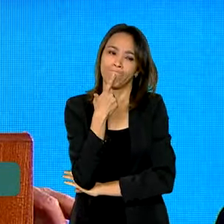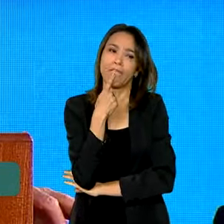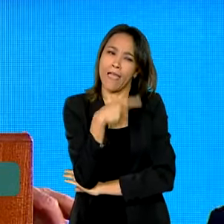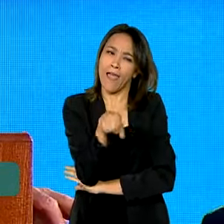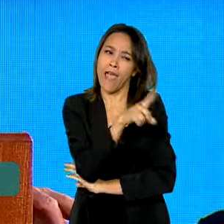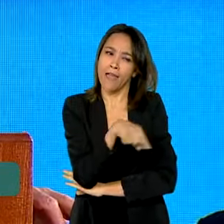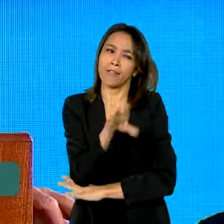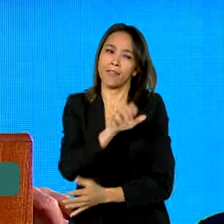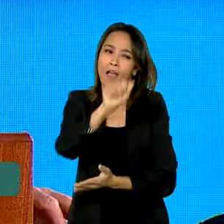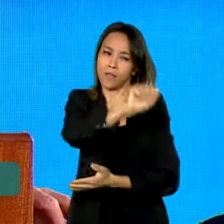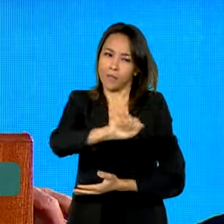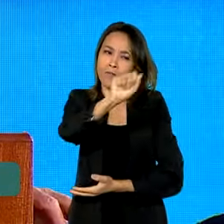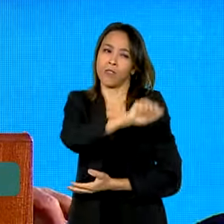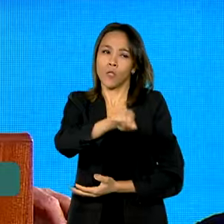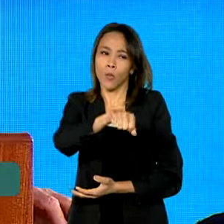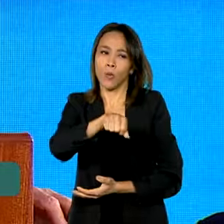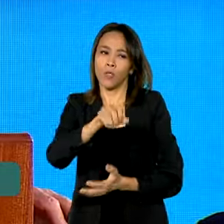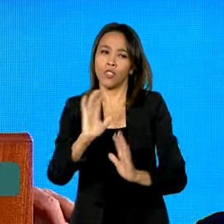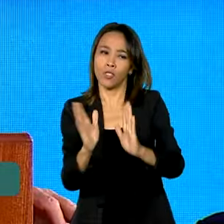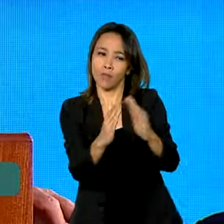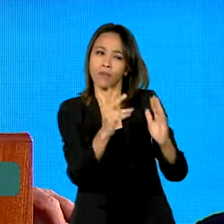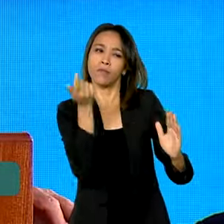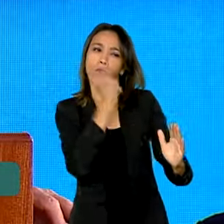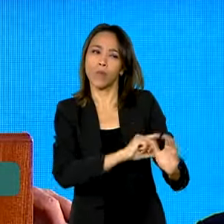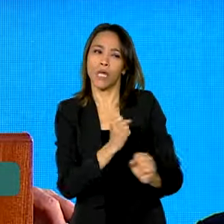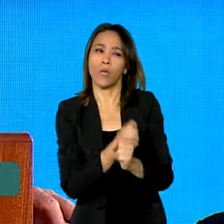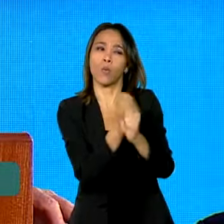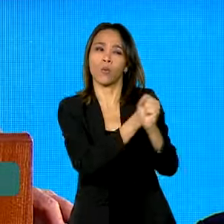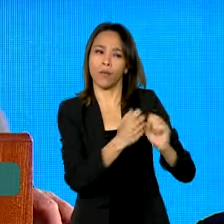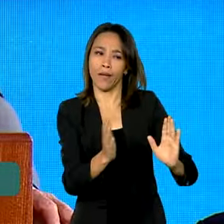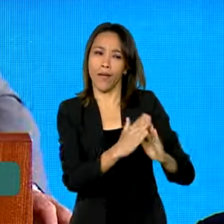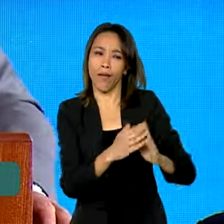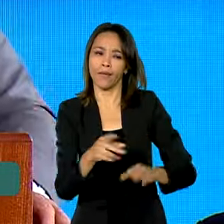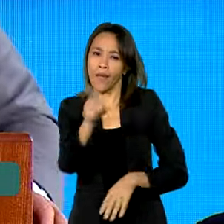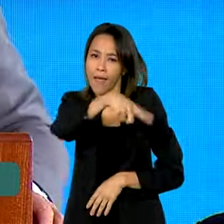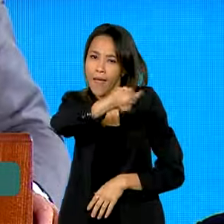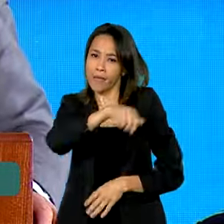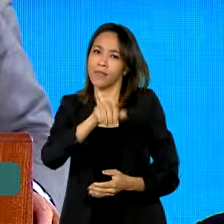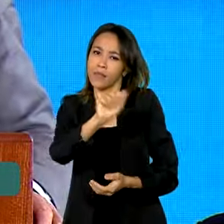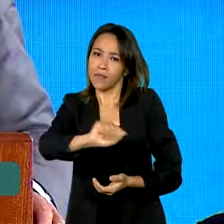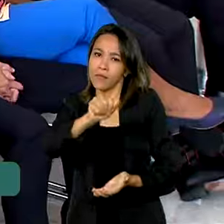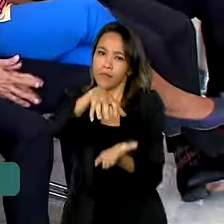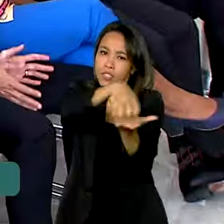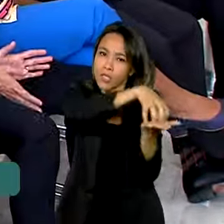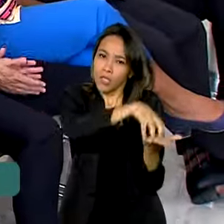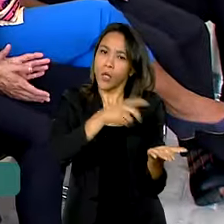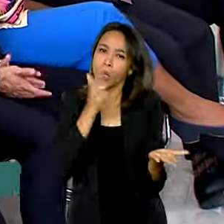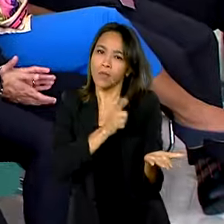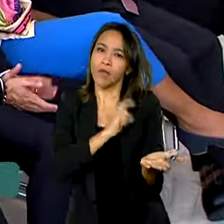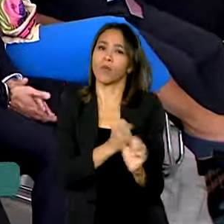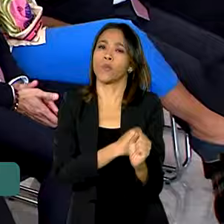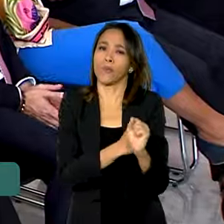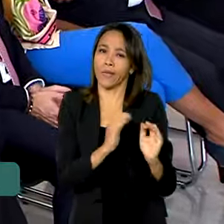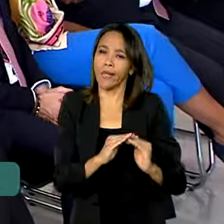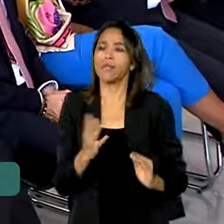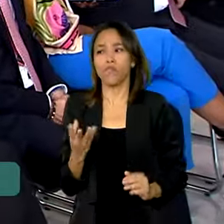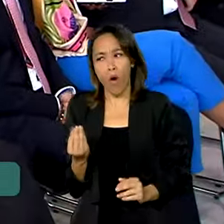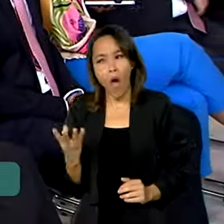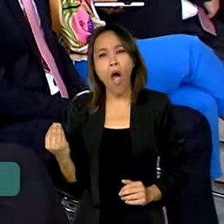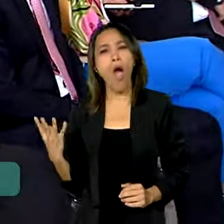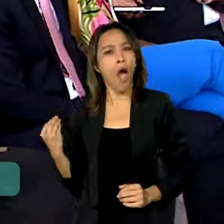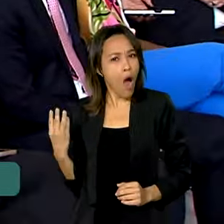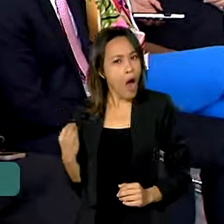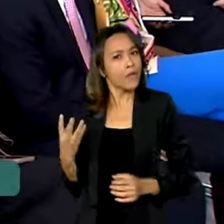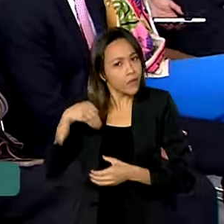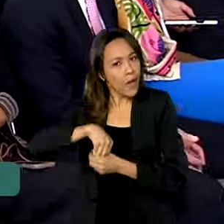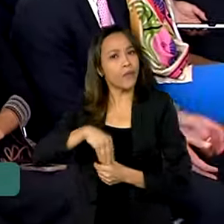de construir casa. Muita gente. Muita gente dentro